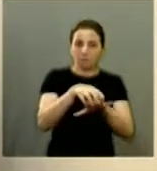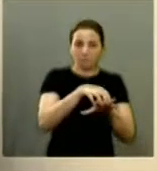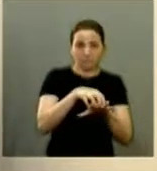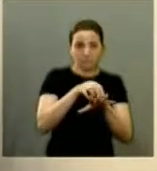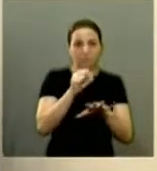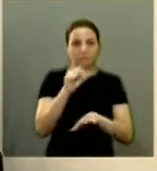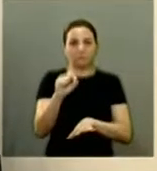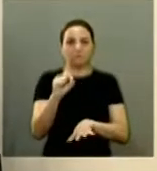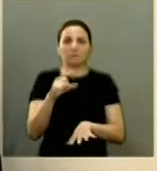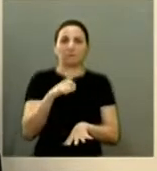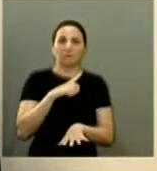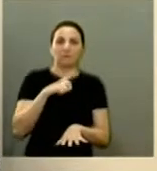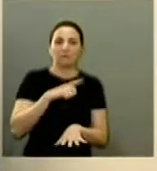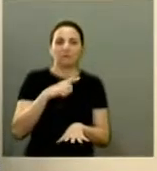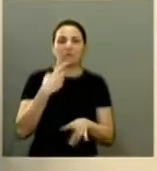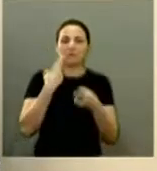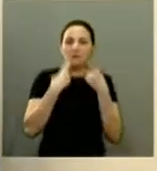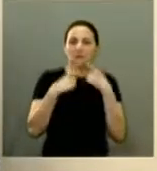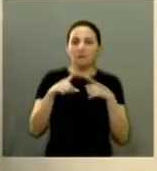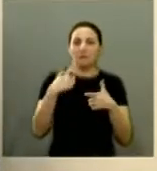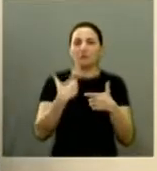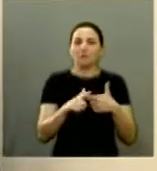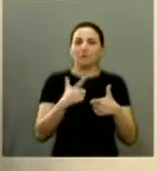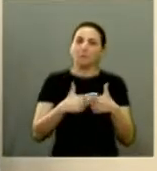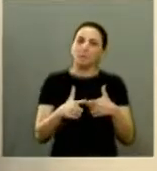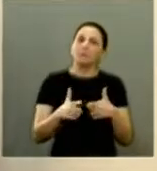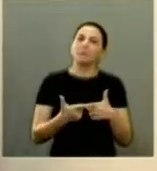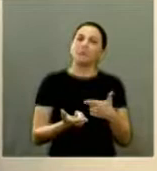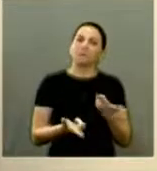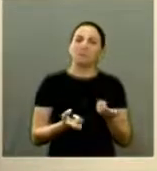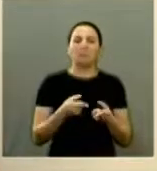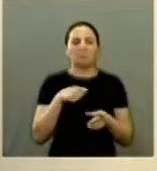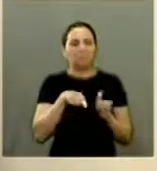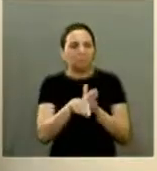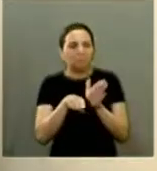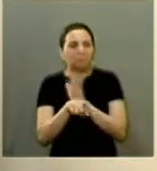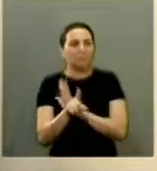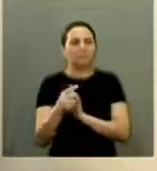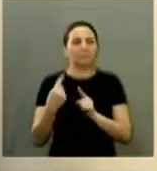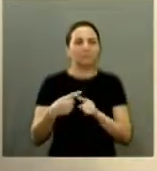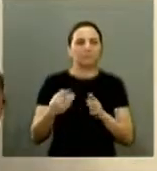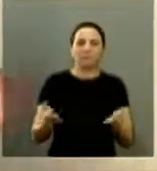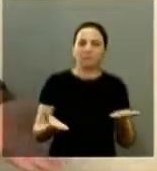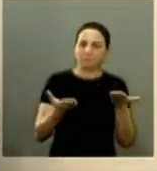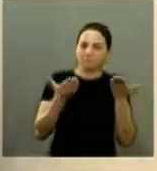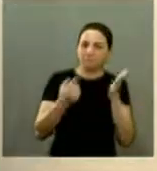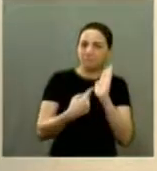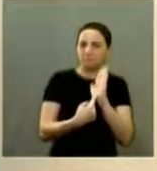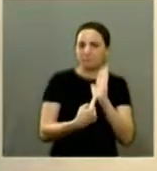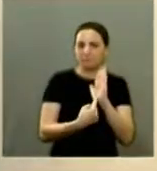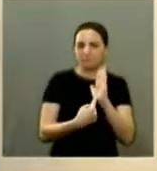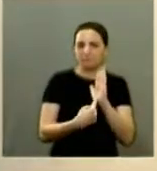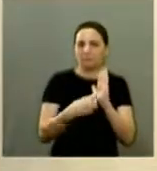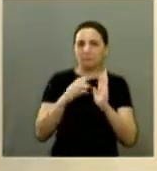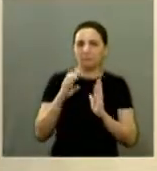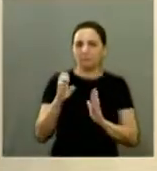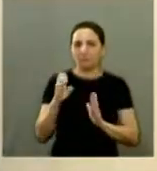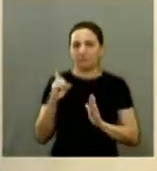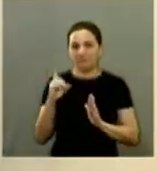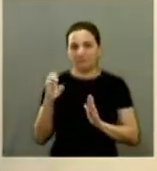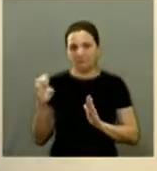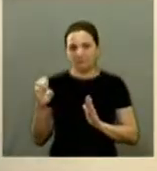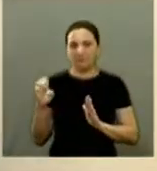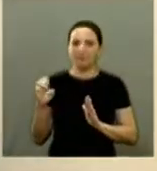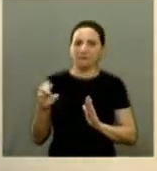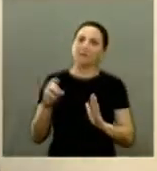a gente sabe criticar os problemas a gente sabe questionar mas tem que enaltecer também que eu falei para Dudaio agora e